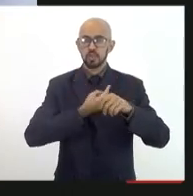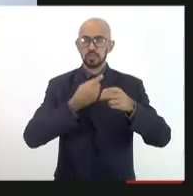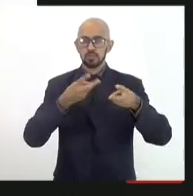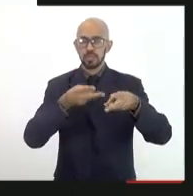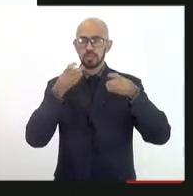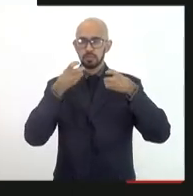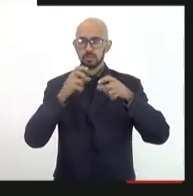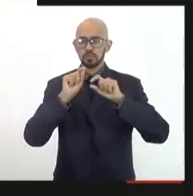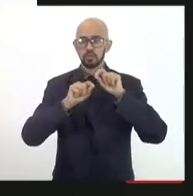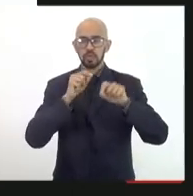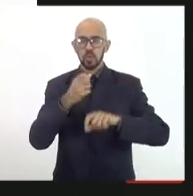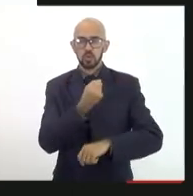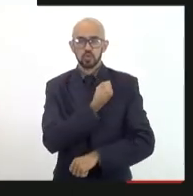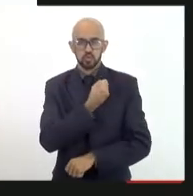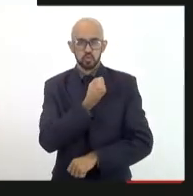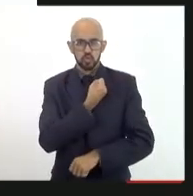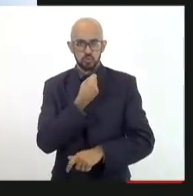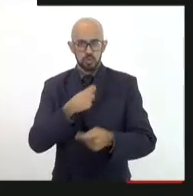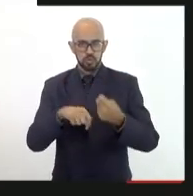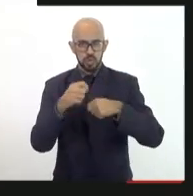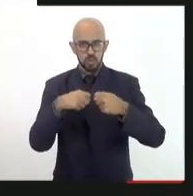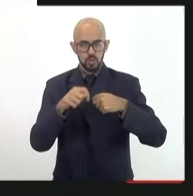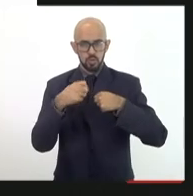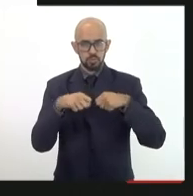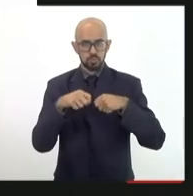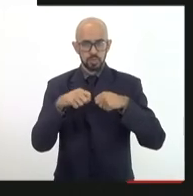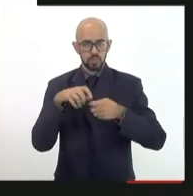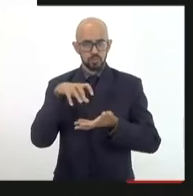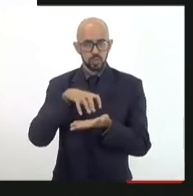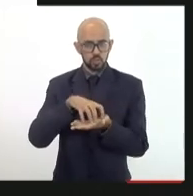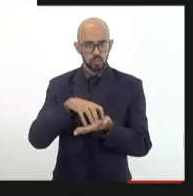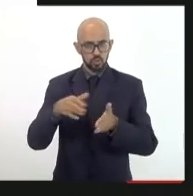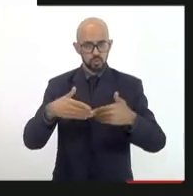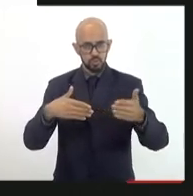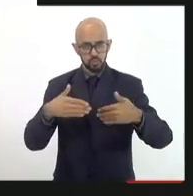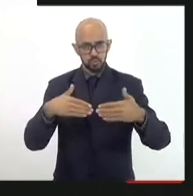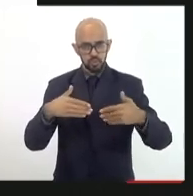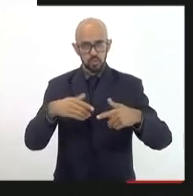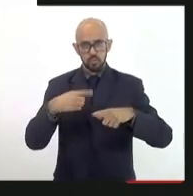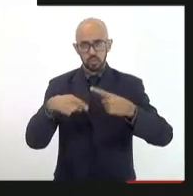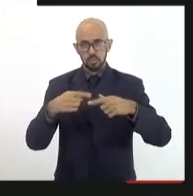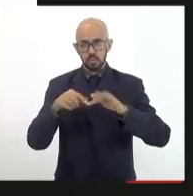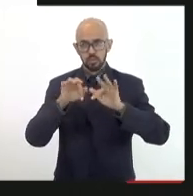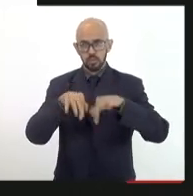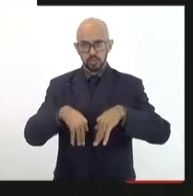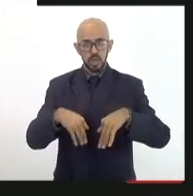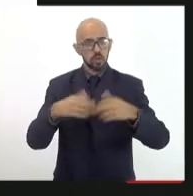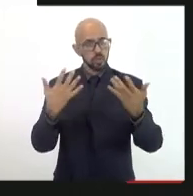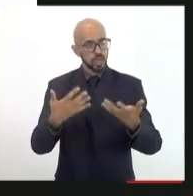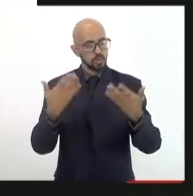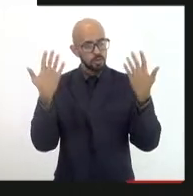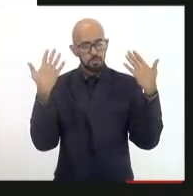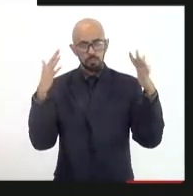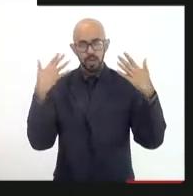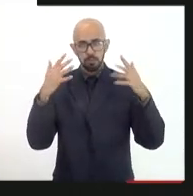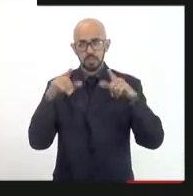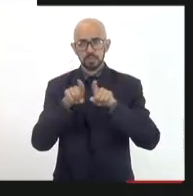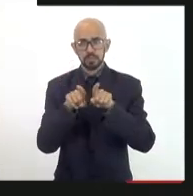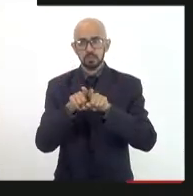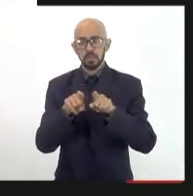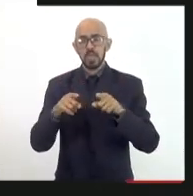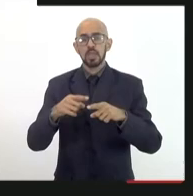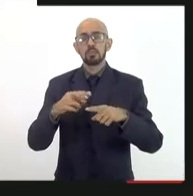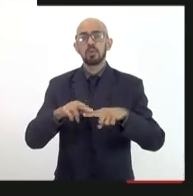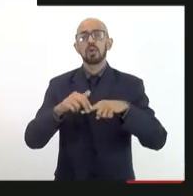os indicadores da economia, do setor produtivo, a gente ao final, quero parabenizar, vê o desafio